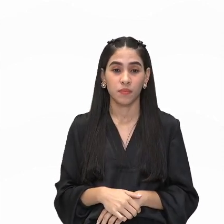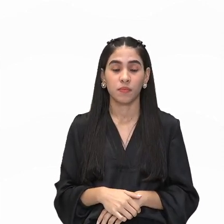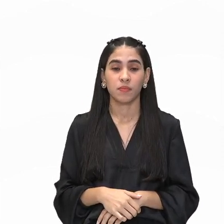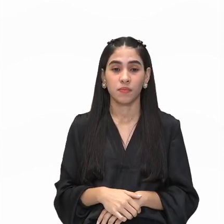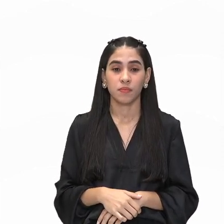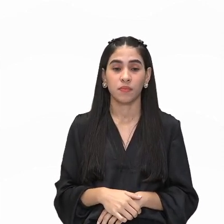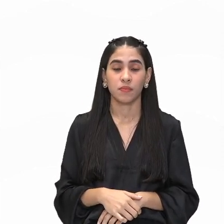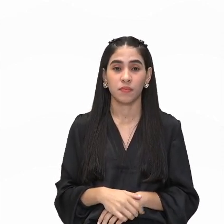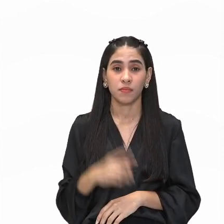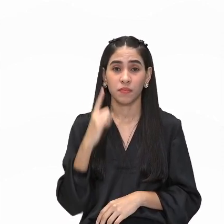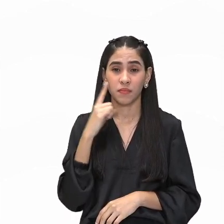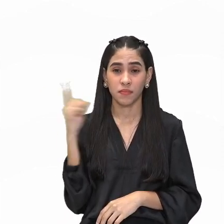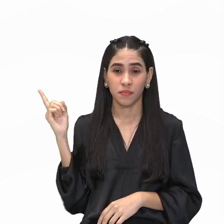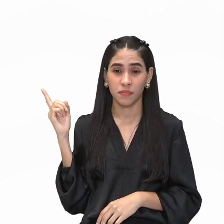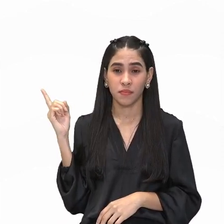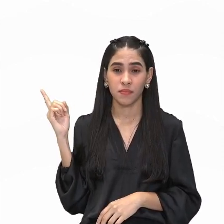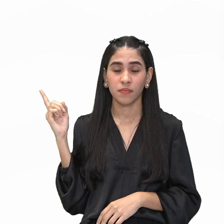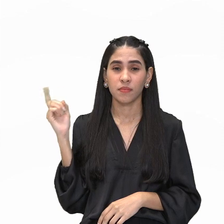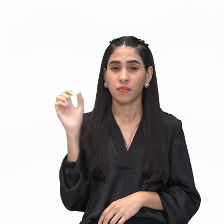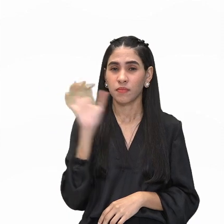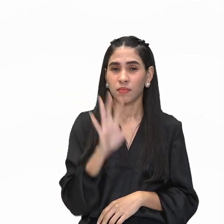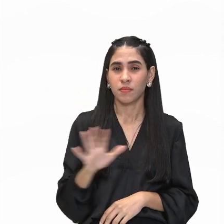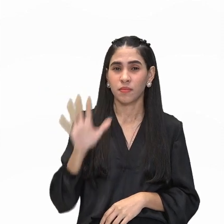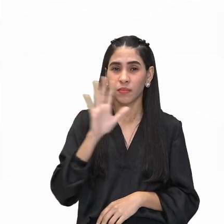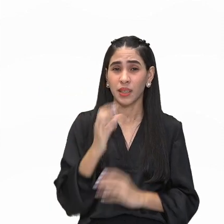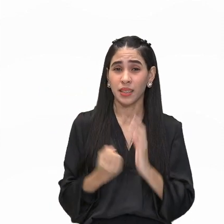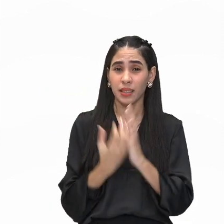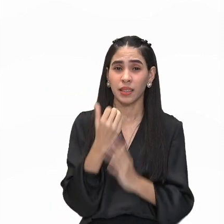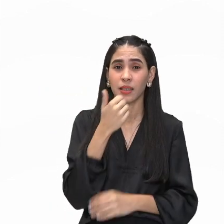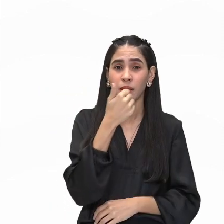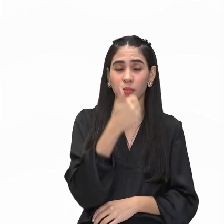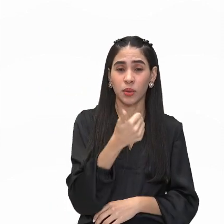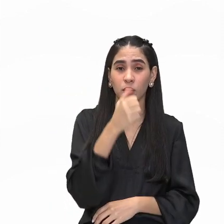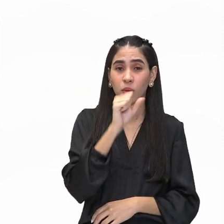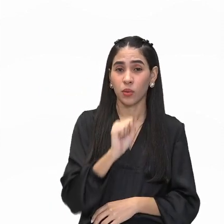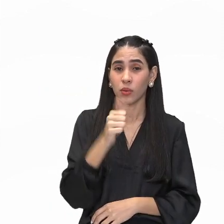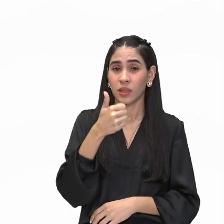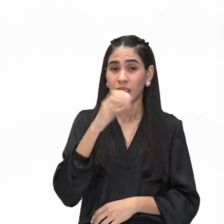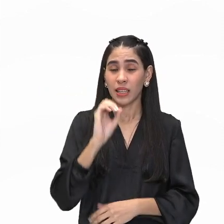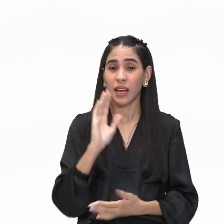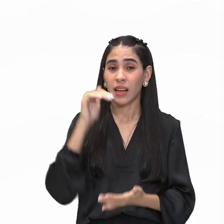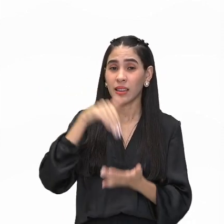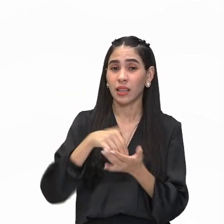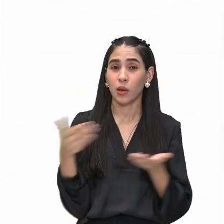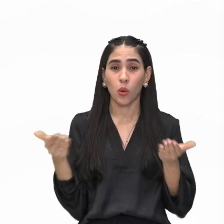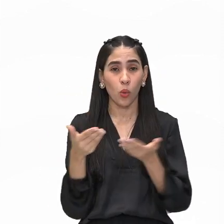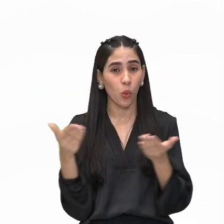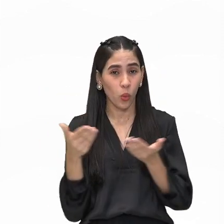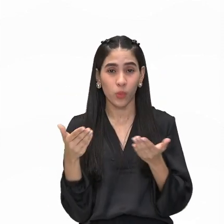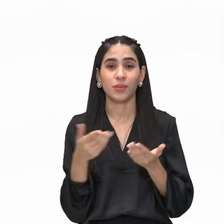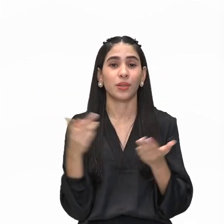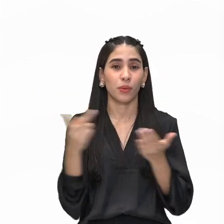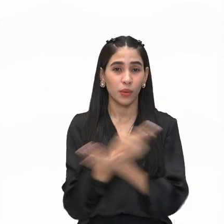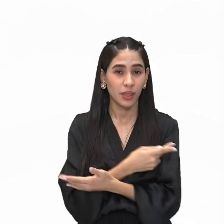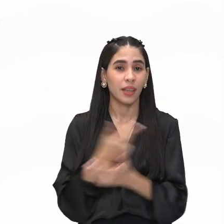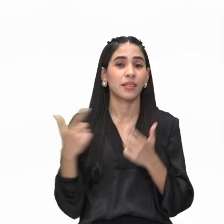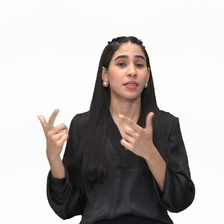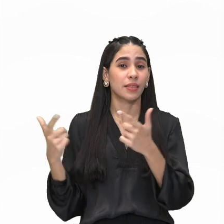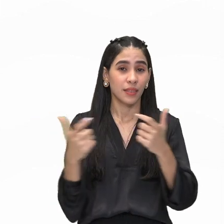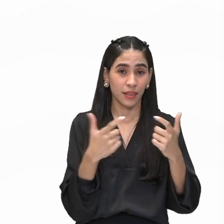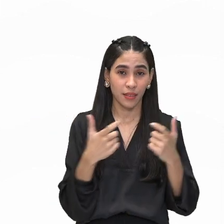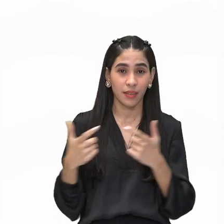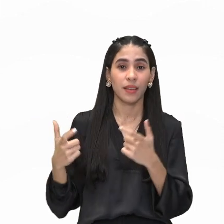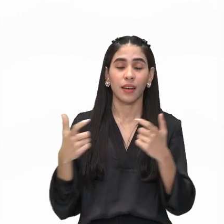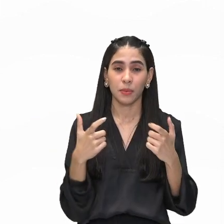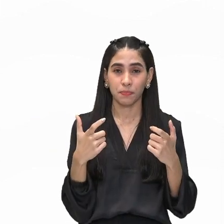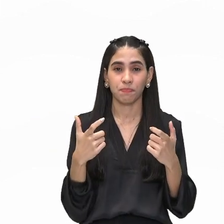Guerra. Olha aí, essa obra foi produzida em 1810, e até hoje está acontecendo guerras. Ou seja,